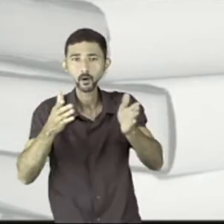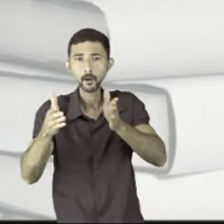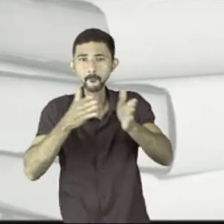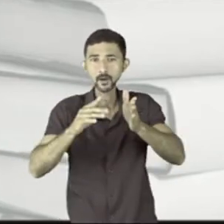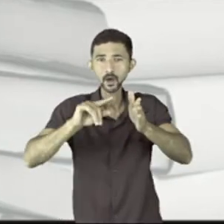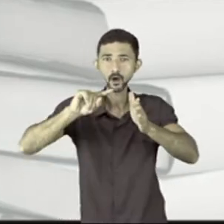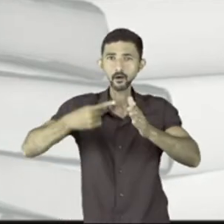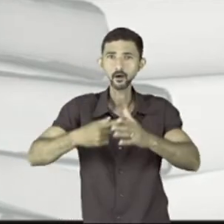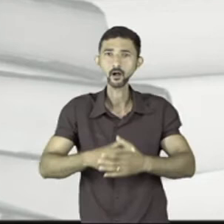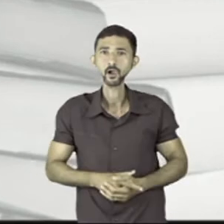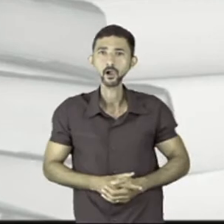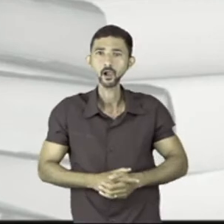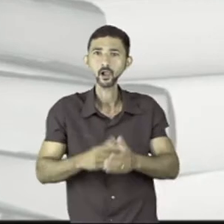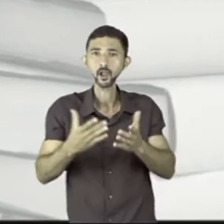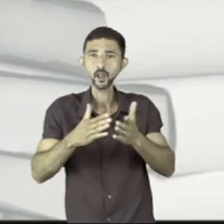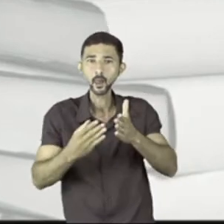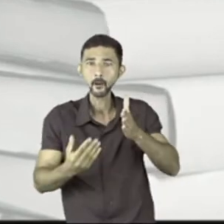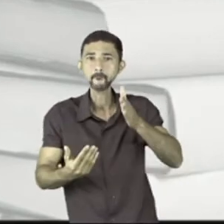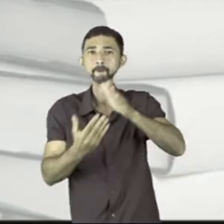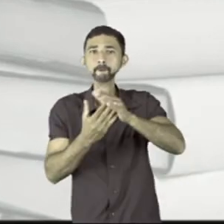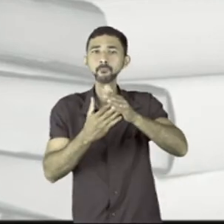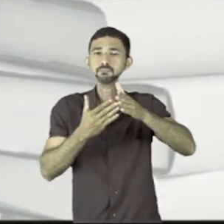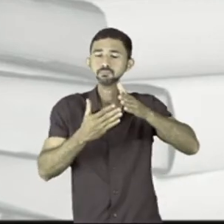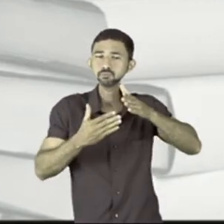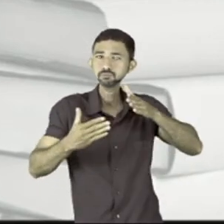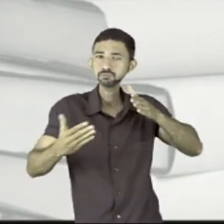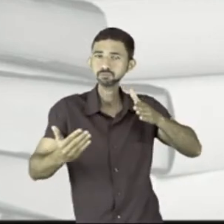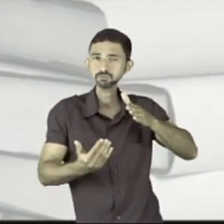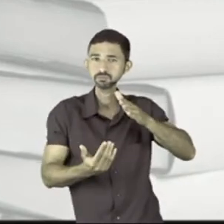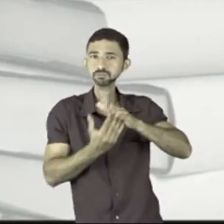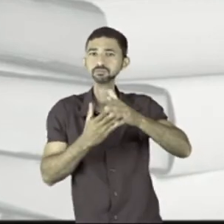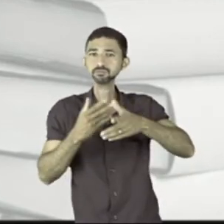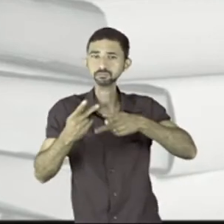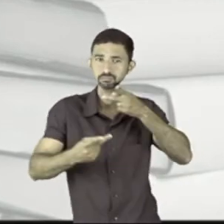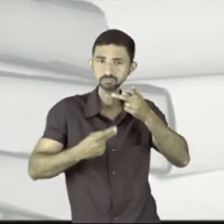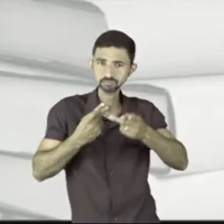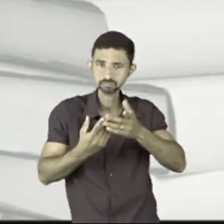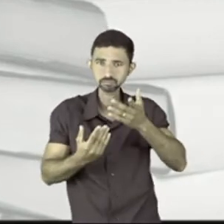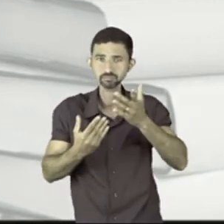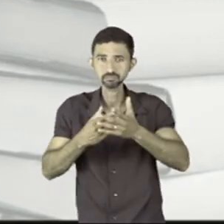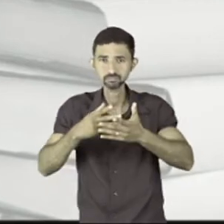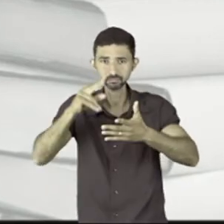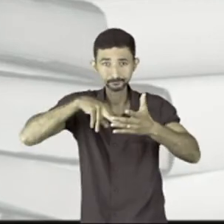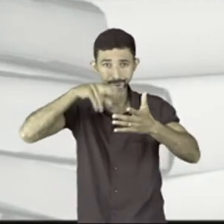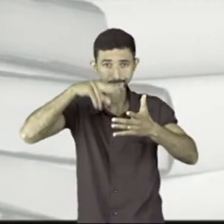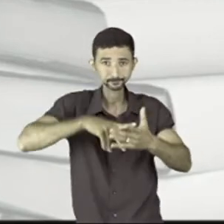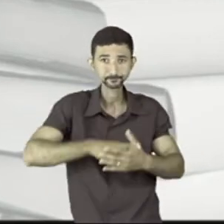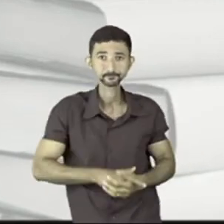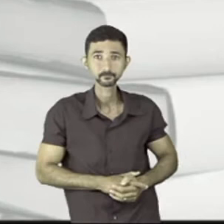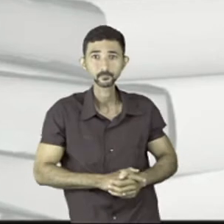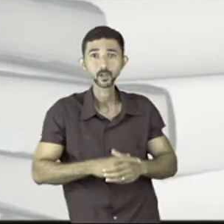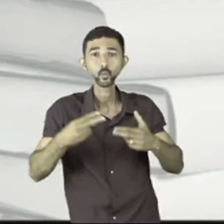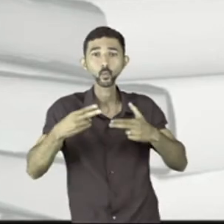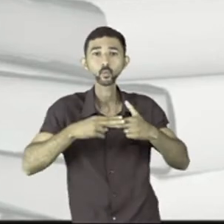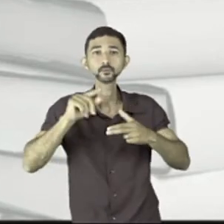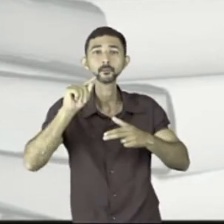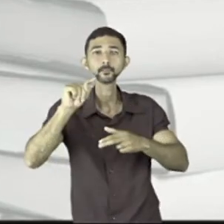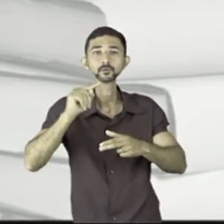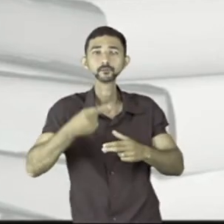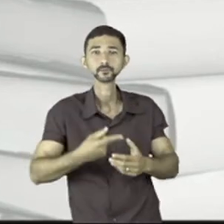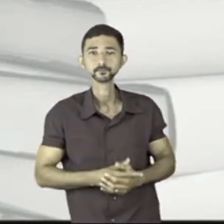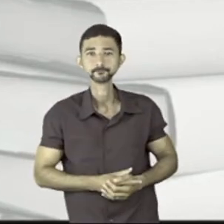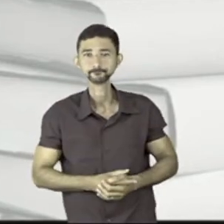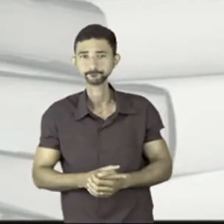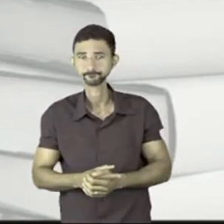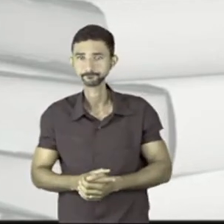período com ponto e vírgula e dar uma pausa maior na entonação, por exemplo, quando eu estiver lendo, eu uso o ponto e vírgula.